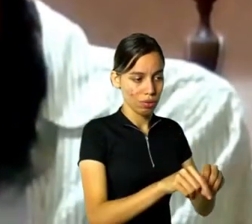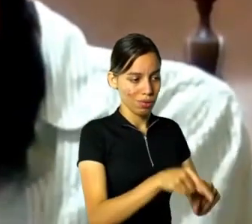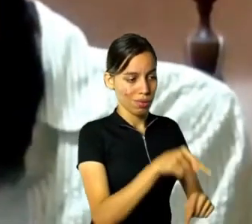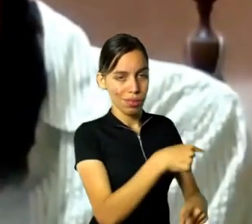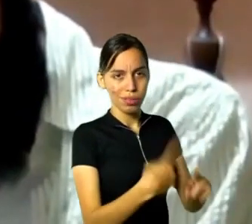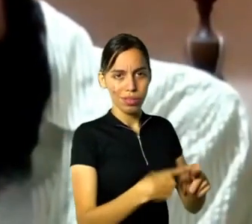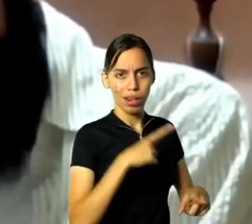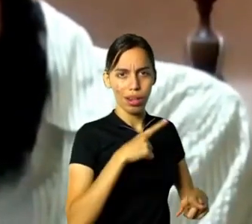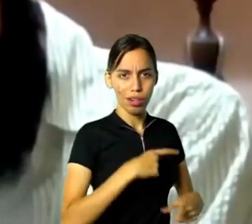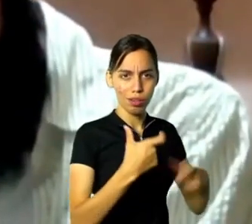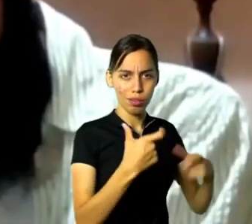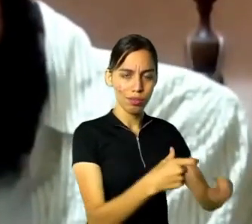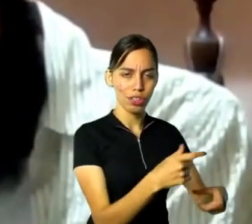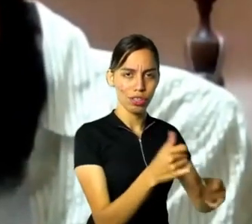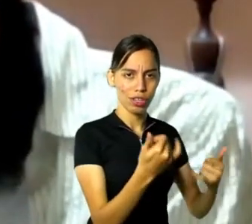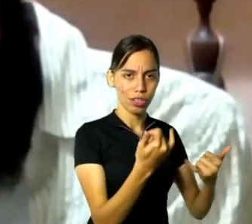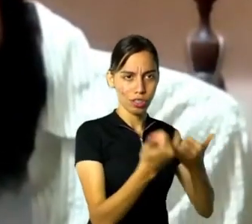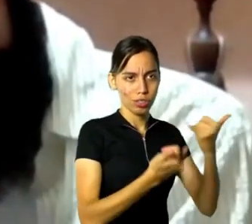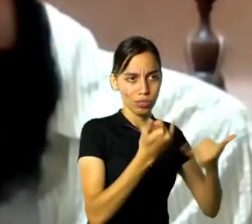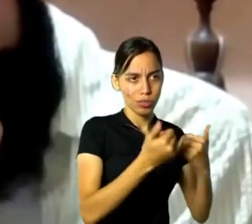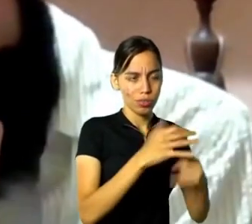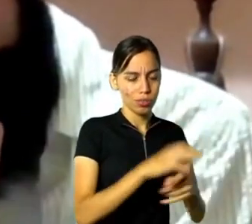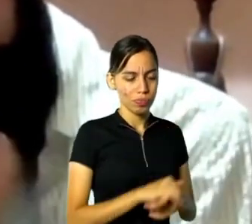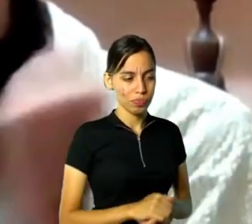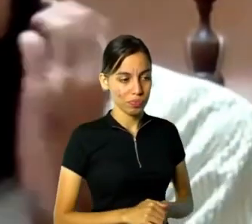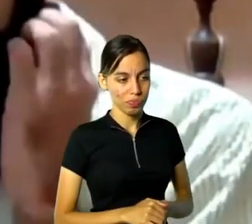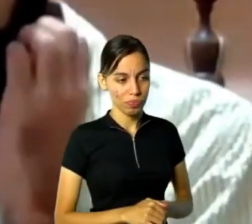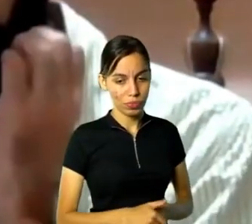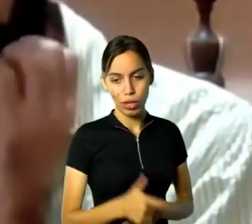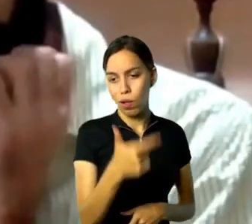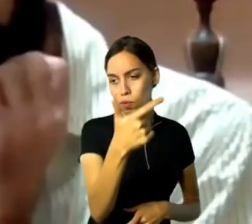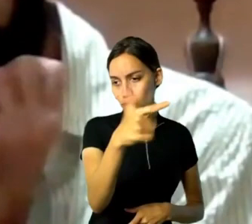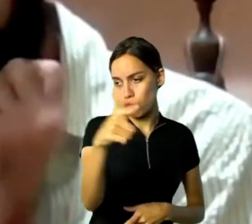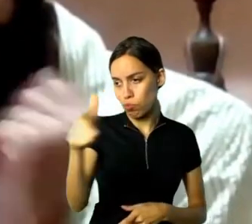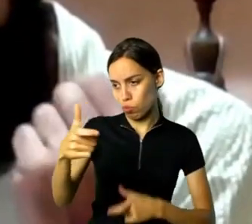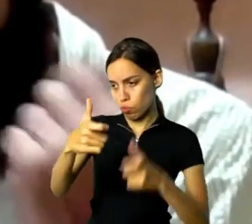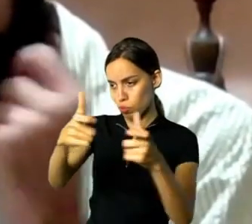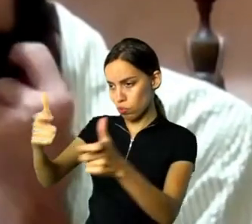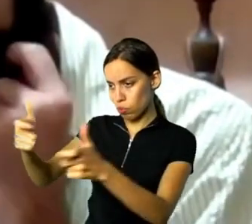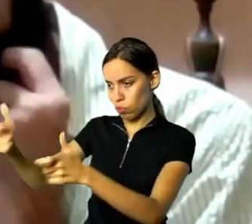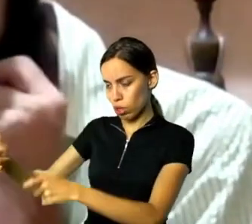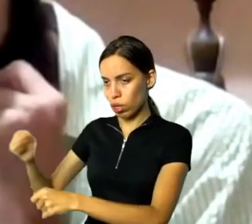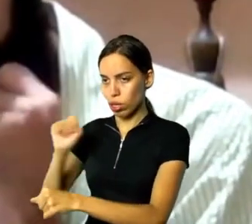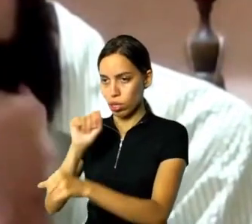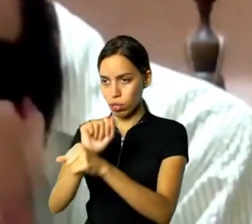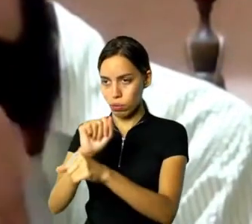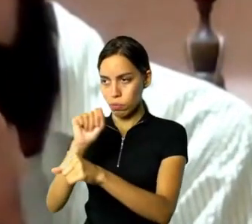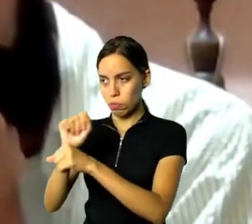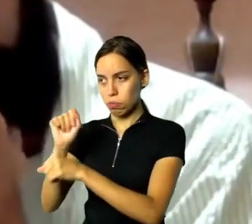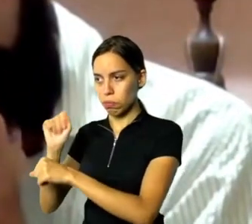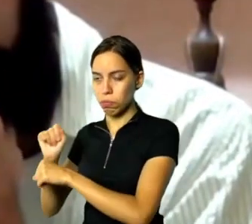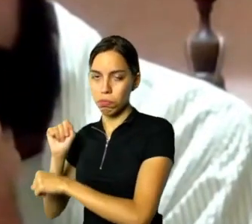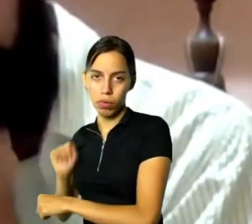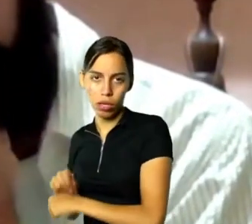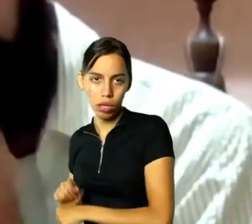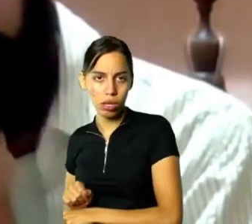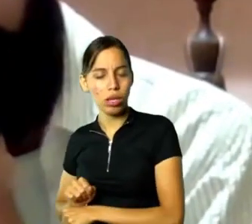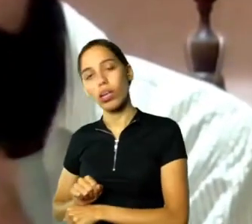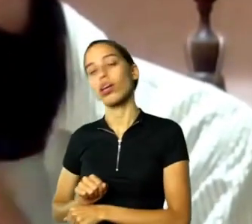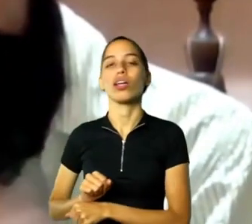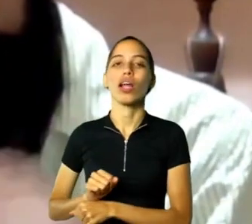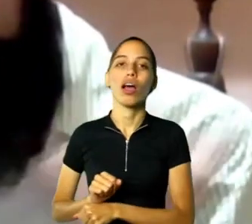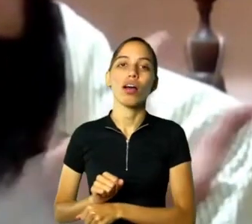espectador, que nos outros cassinos e teatros de revistas na cidade aguardava o intervalo entre um número e outro para a preparação do palco,